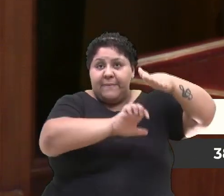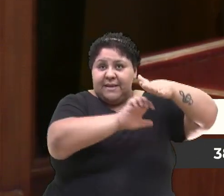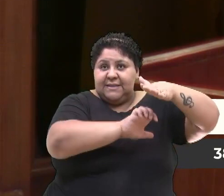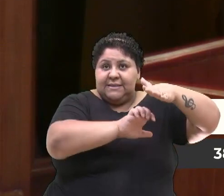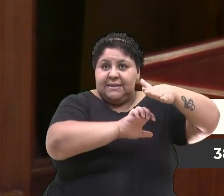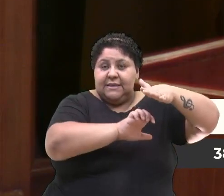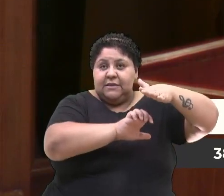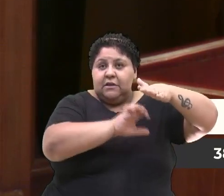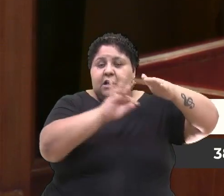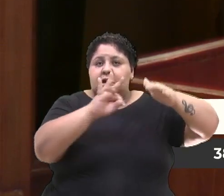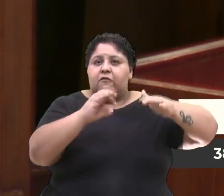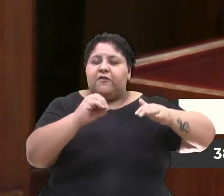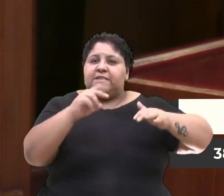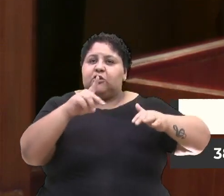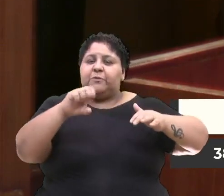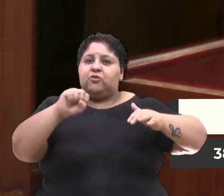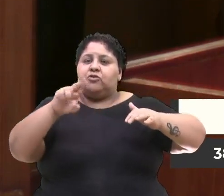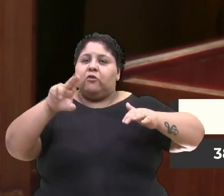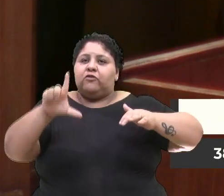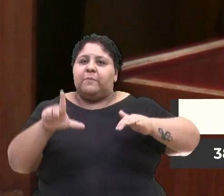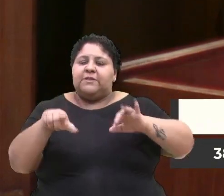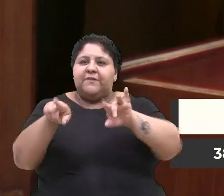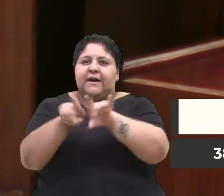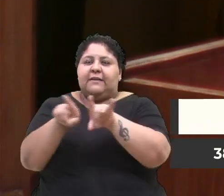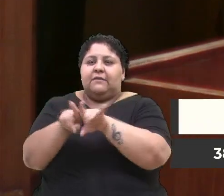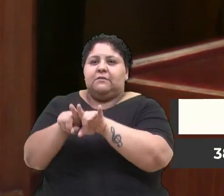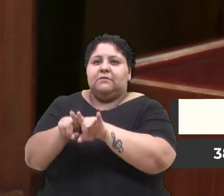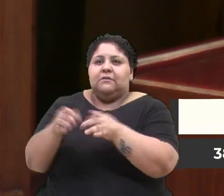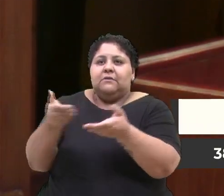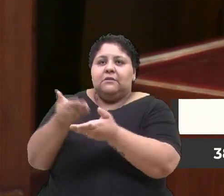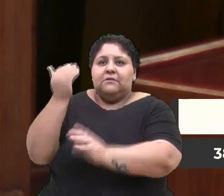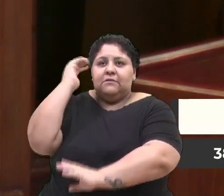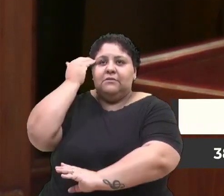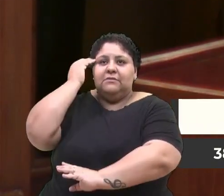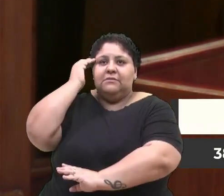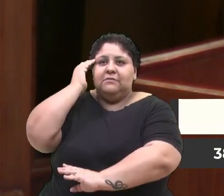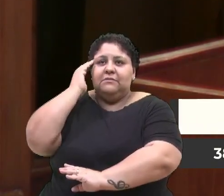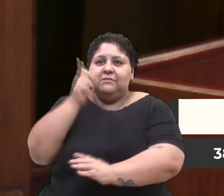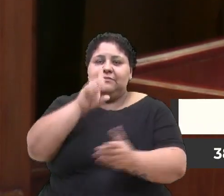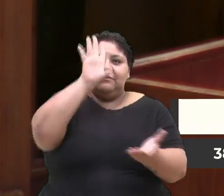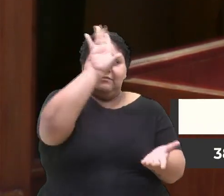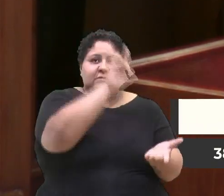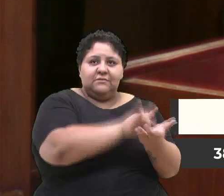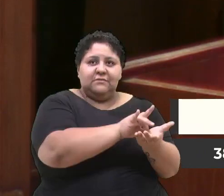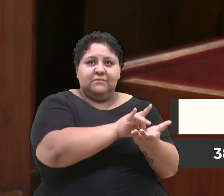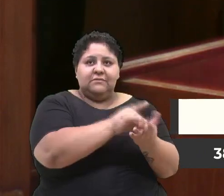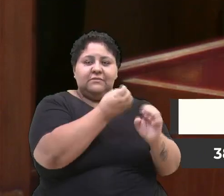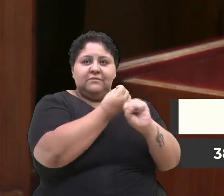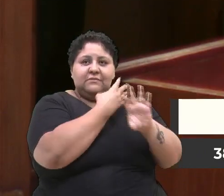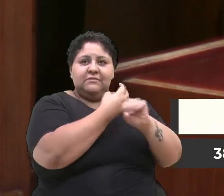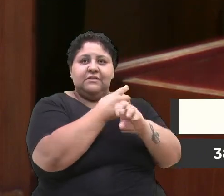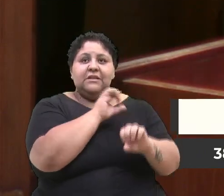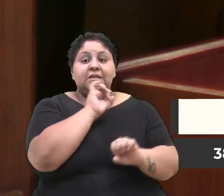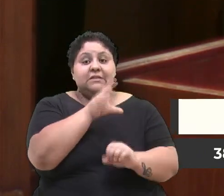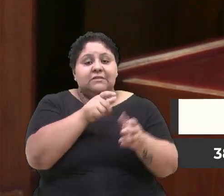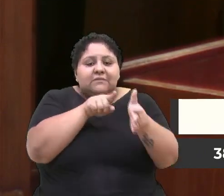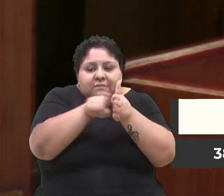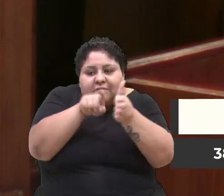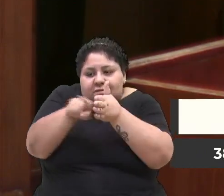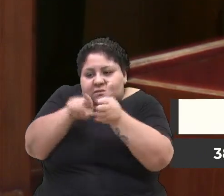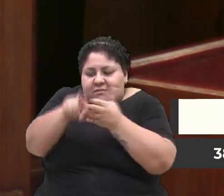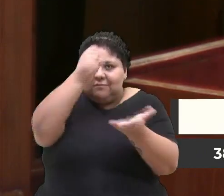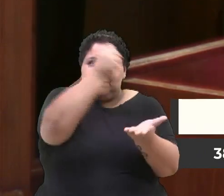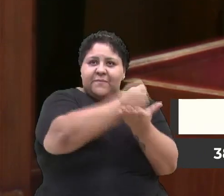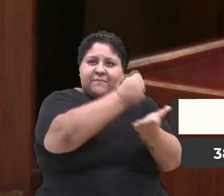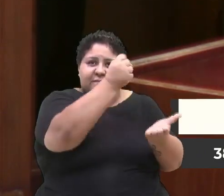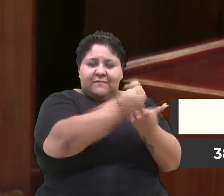empresa que a gente só soube e nem foi oficial pela Esmed, foi pesquisando o contrato, que